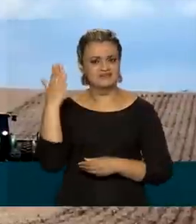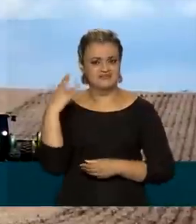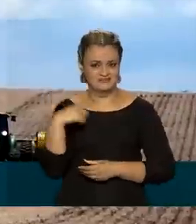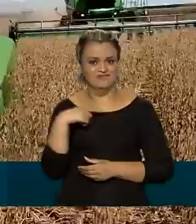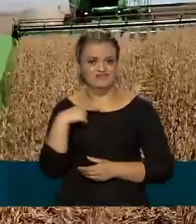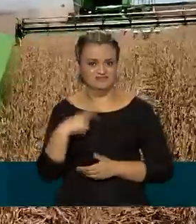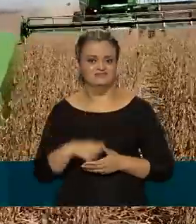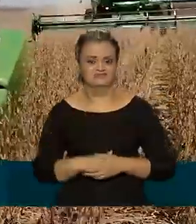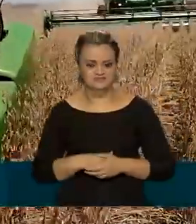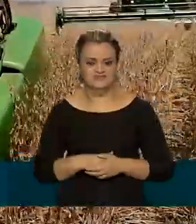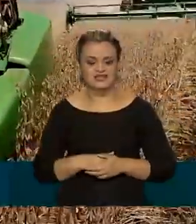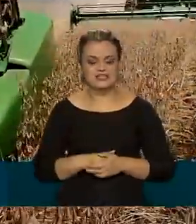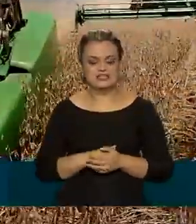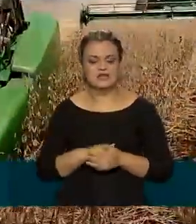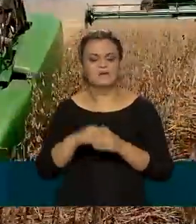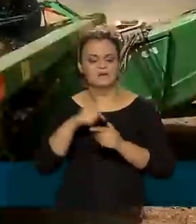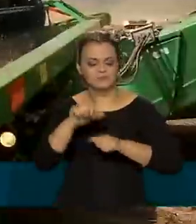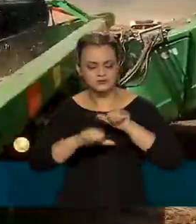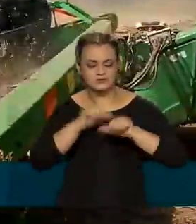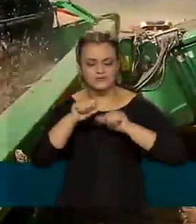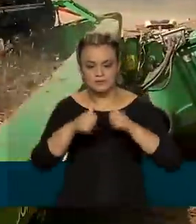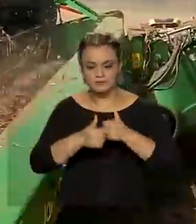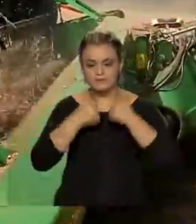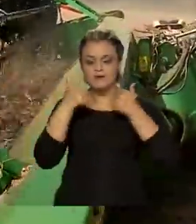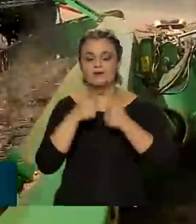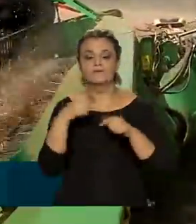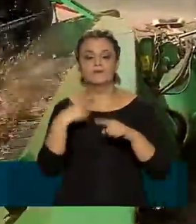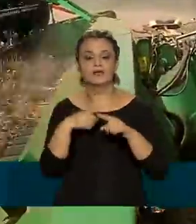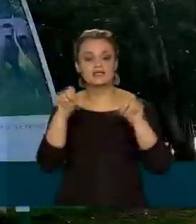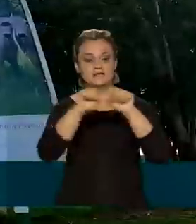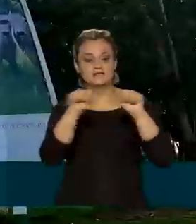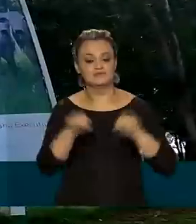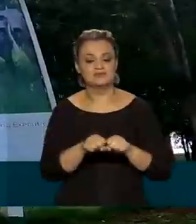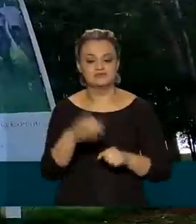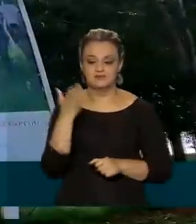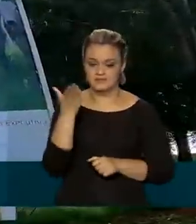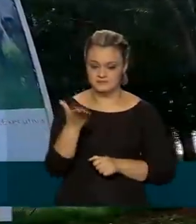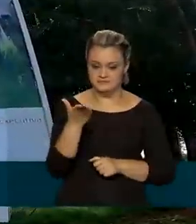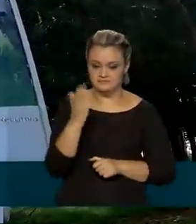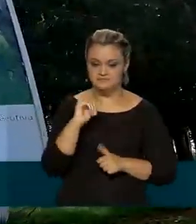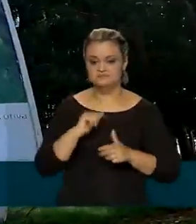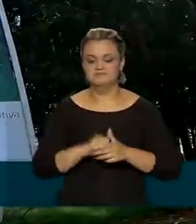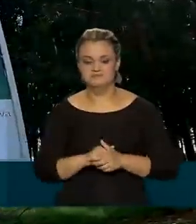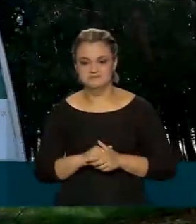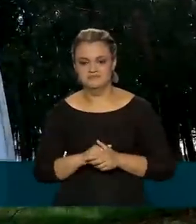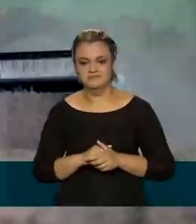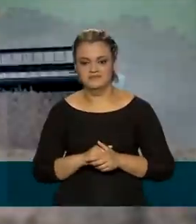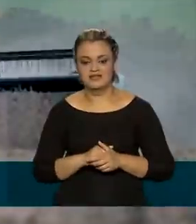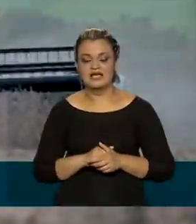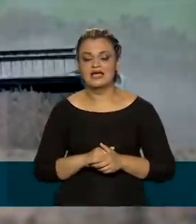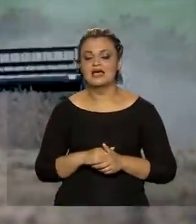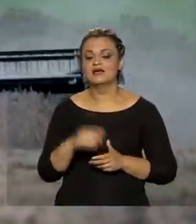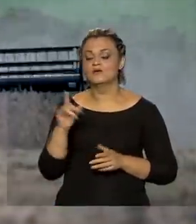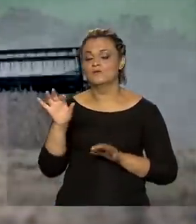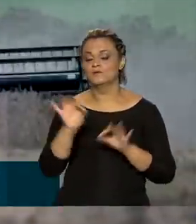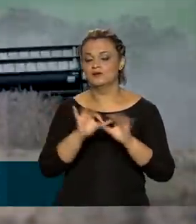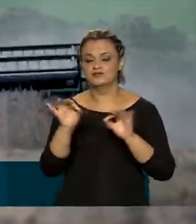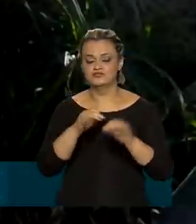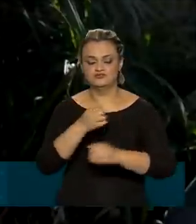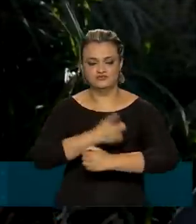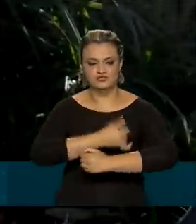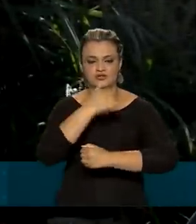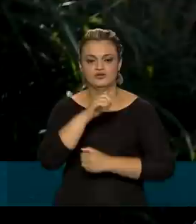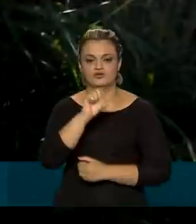prejuízos. A recuperação veio com a adoção do sistema integração lavoura-pecuária-floresta, com o plantio de